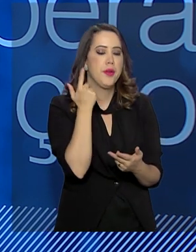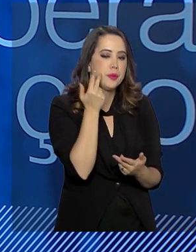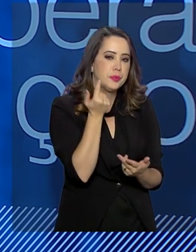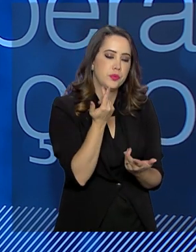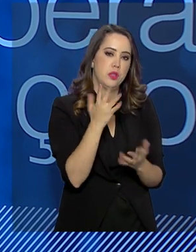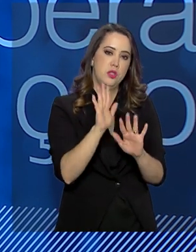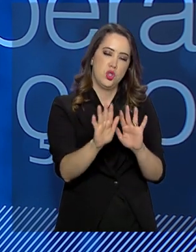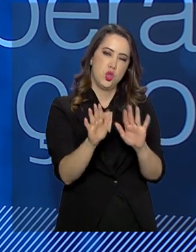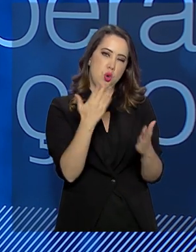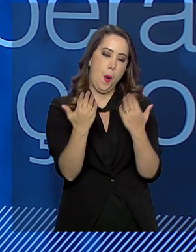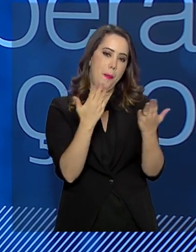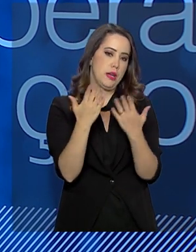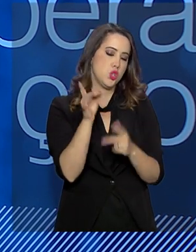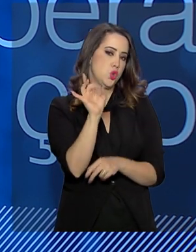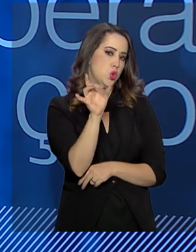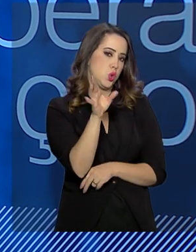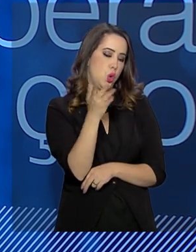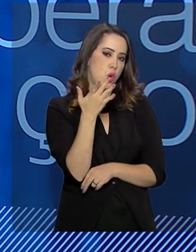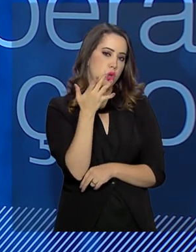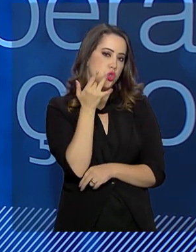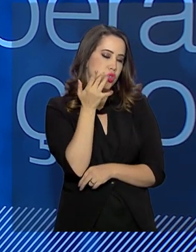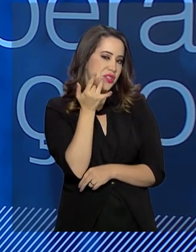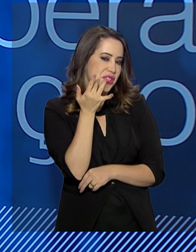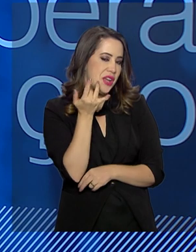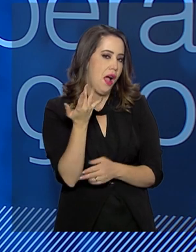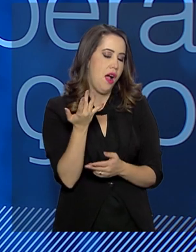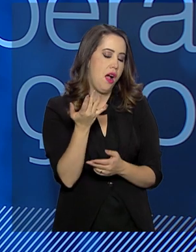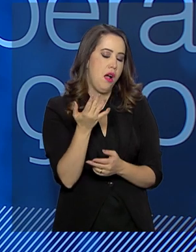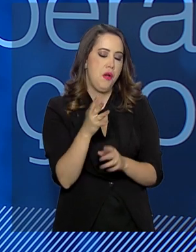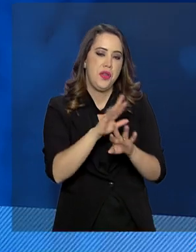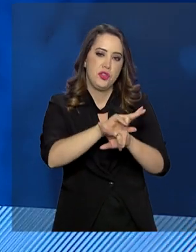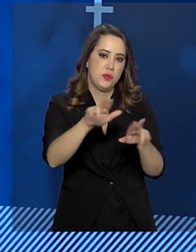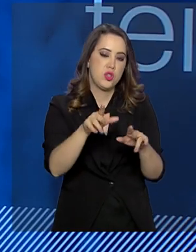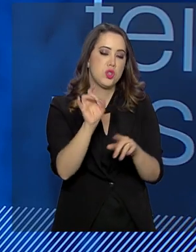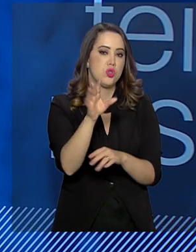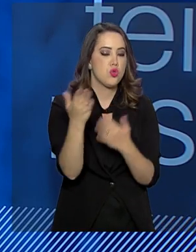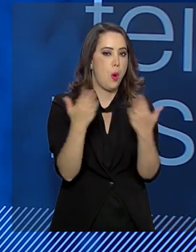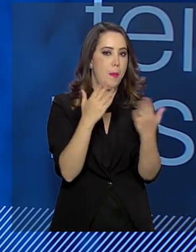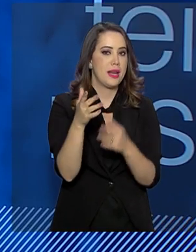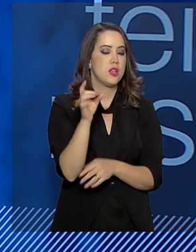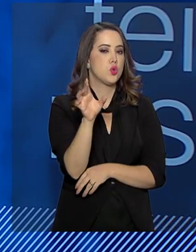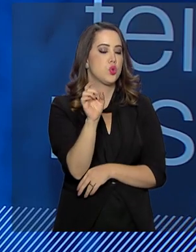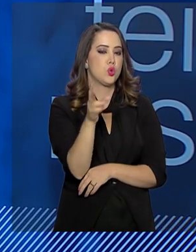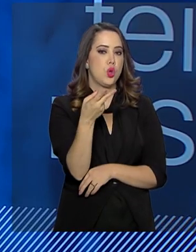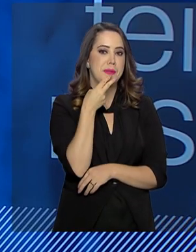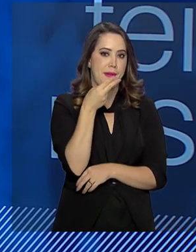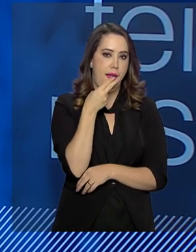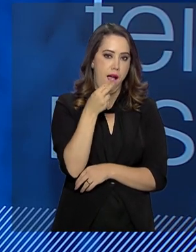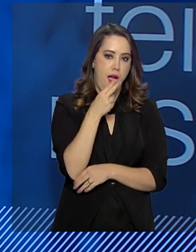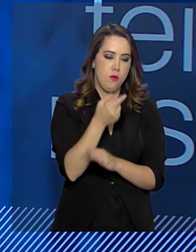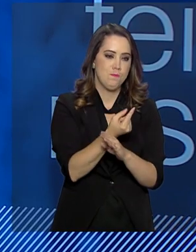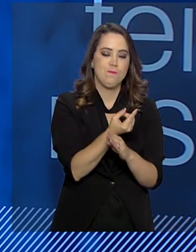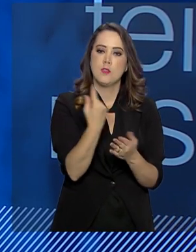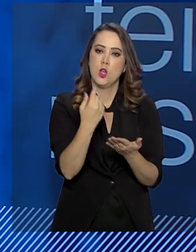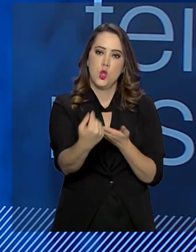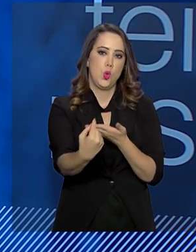mais fácil a conta, dá um volume bloqueado até hoje de 4 bilhões e meio de reais que deixaram de entrar para